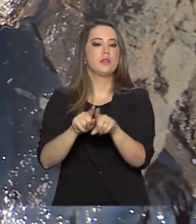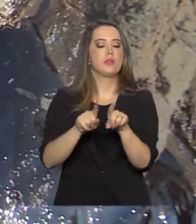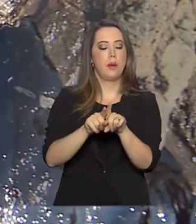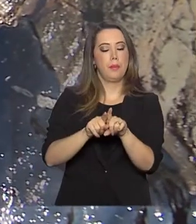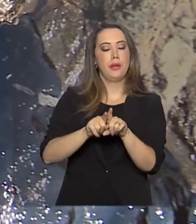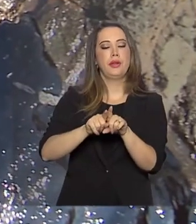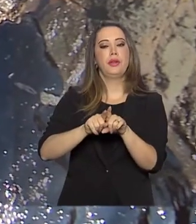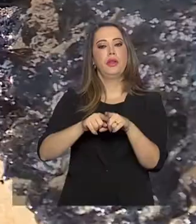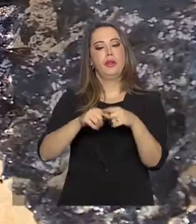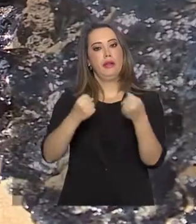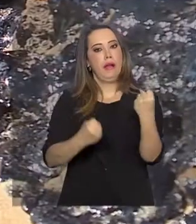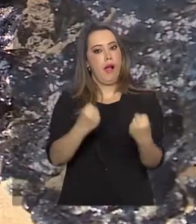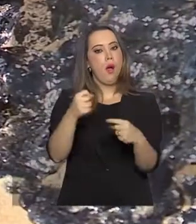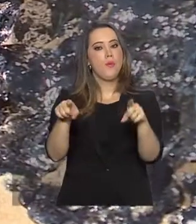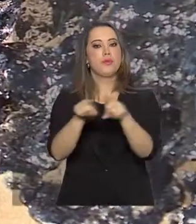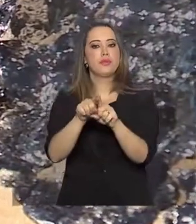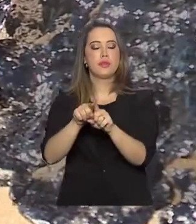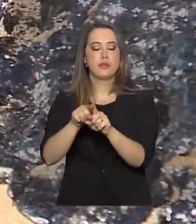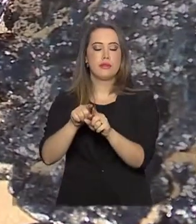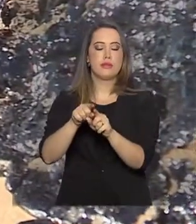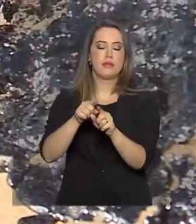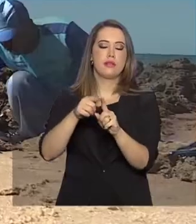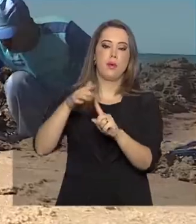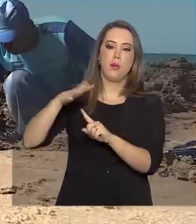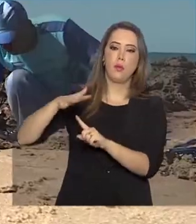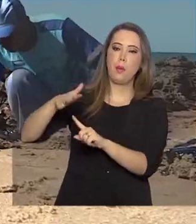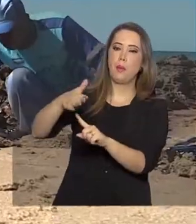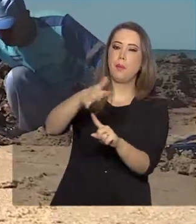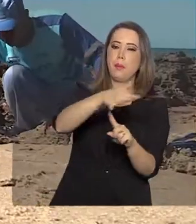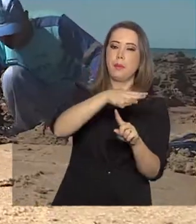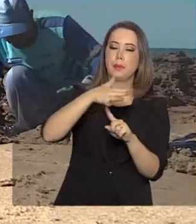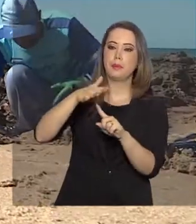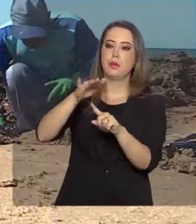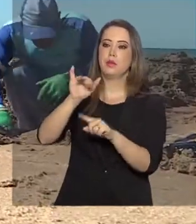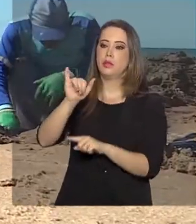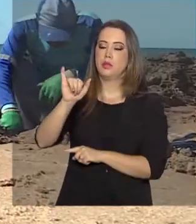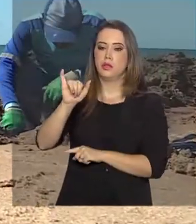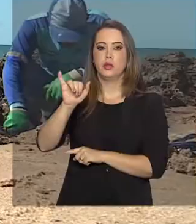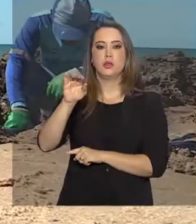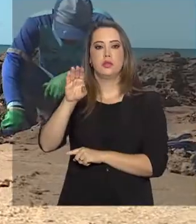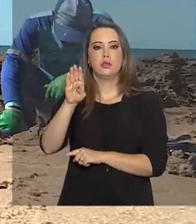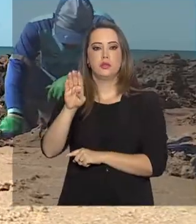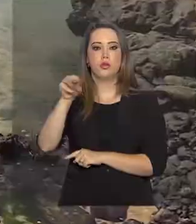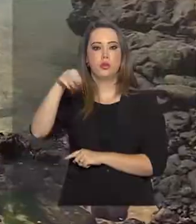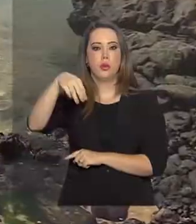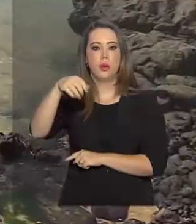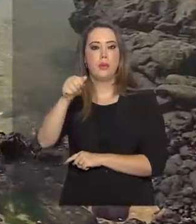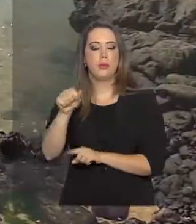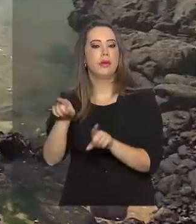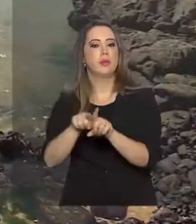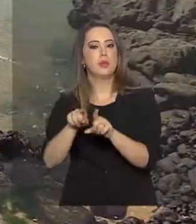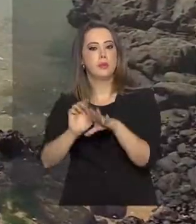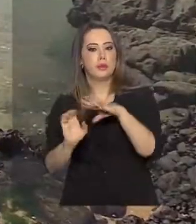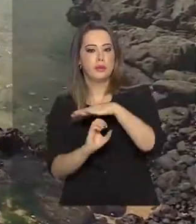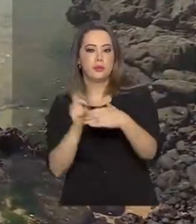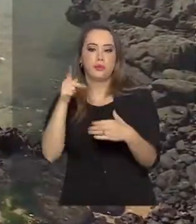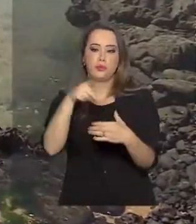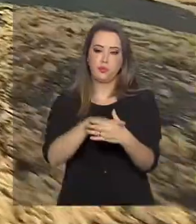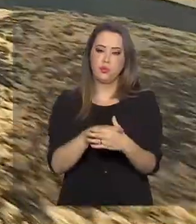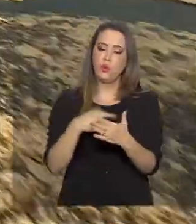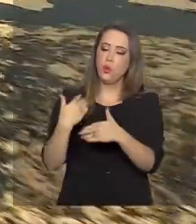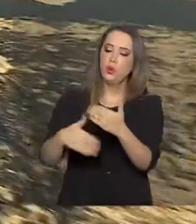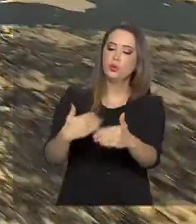helicópteros da Força Aérea Brasileira, do Ibama e da Petrobras. O monitoramento aéreo e as ações de limpeza vão